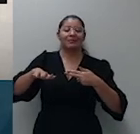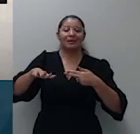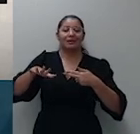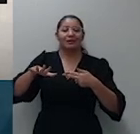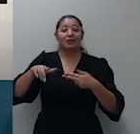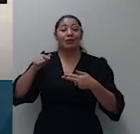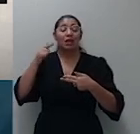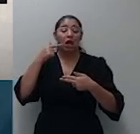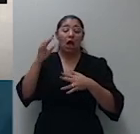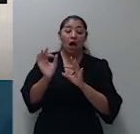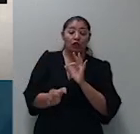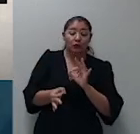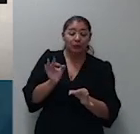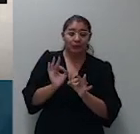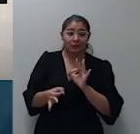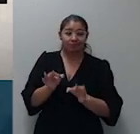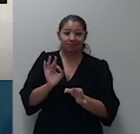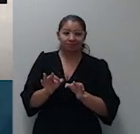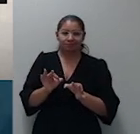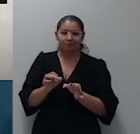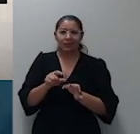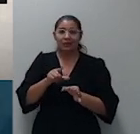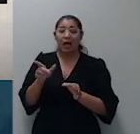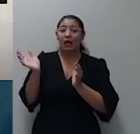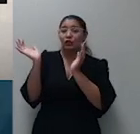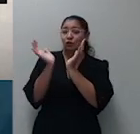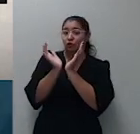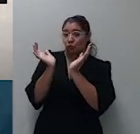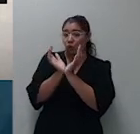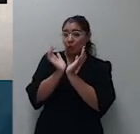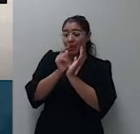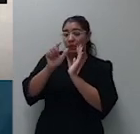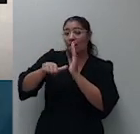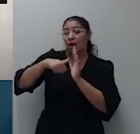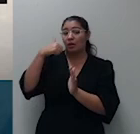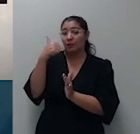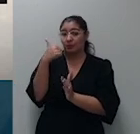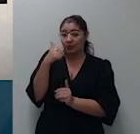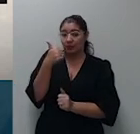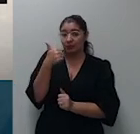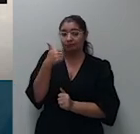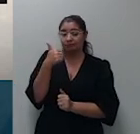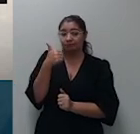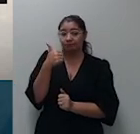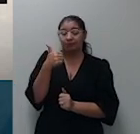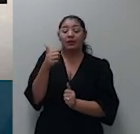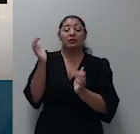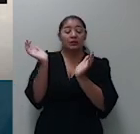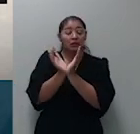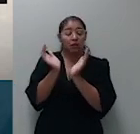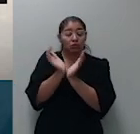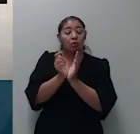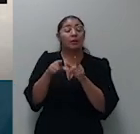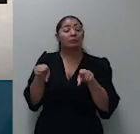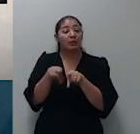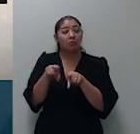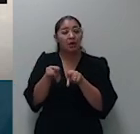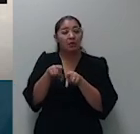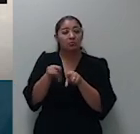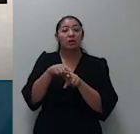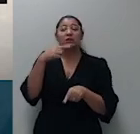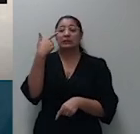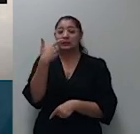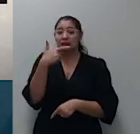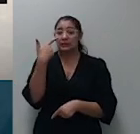tanto das turmas que compõem a primeira sessão como dos integrantes da segunda sessão